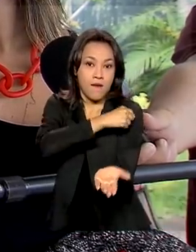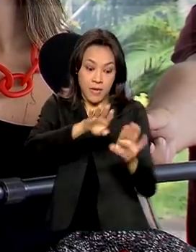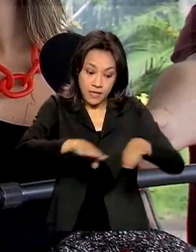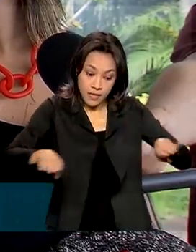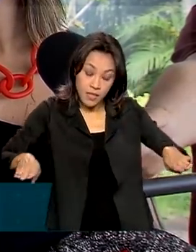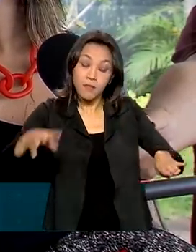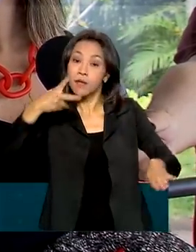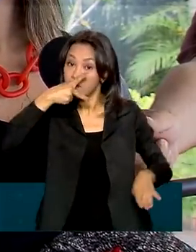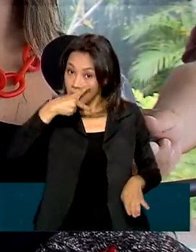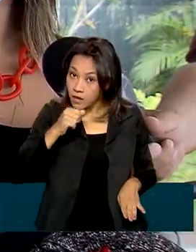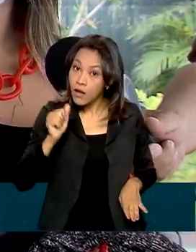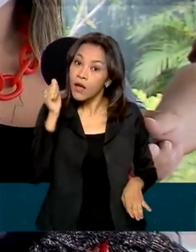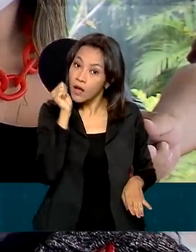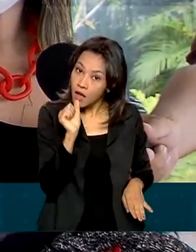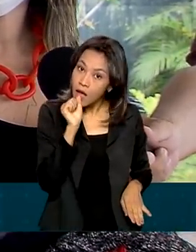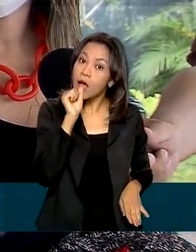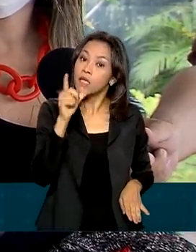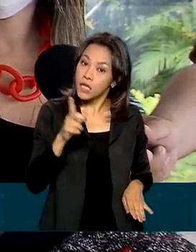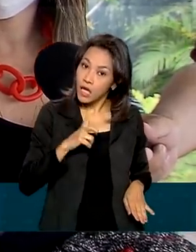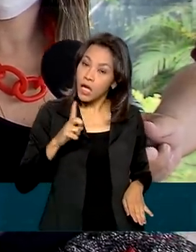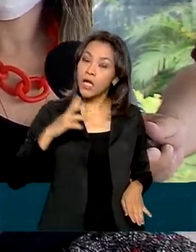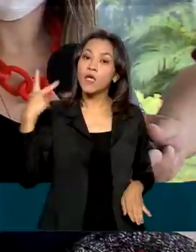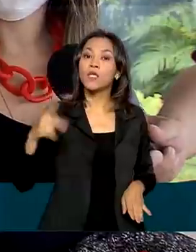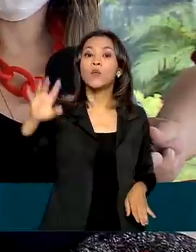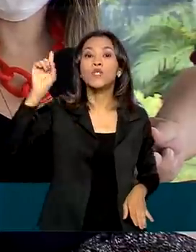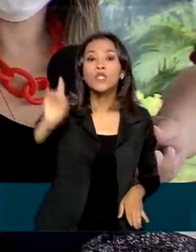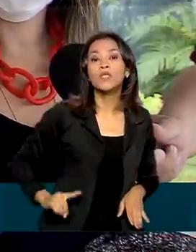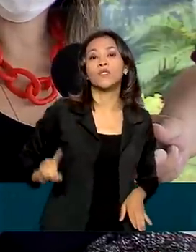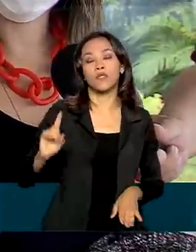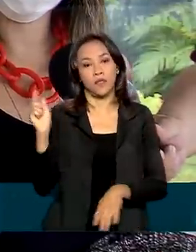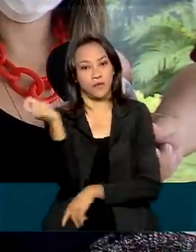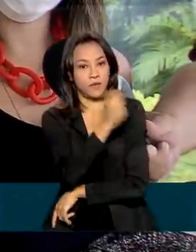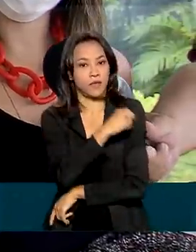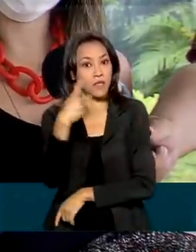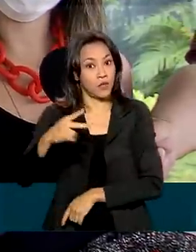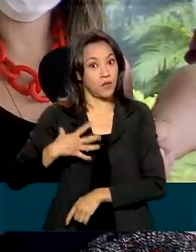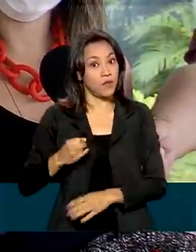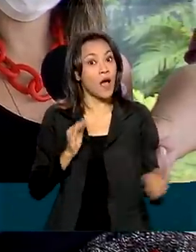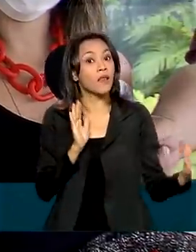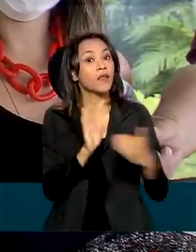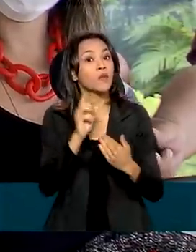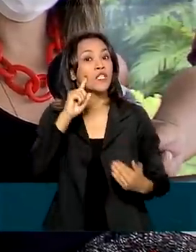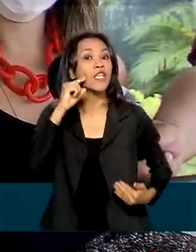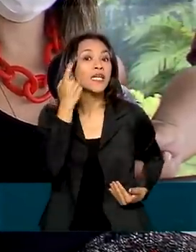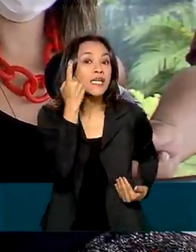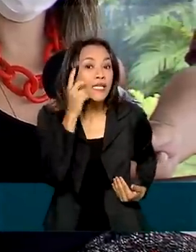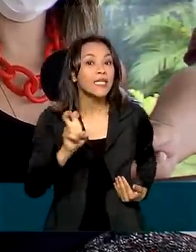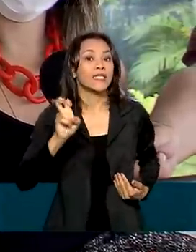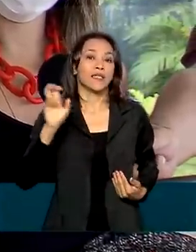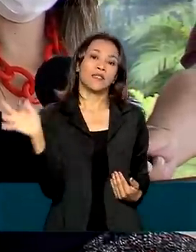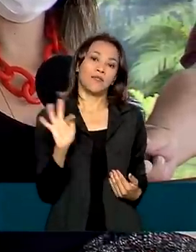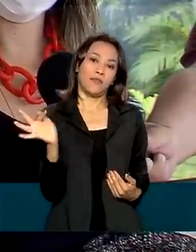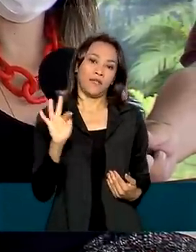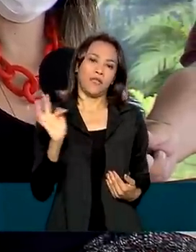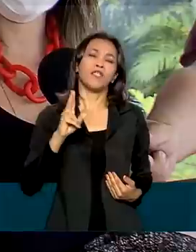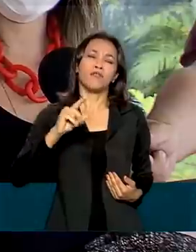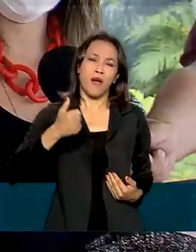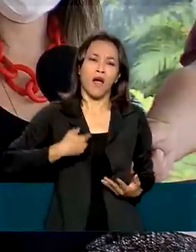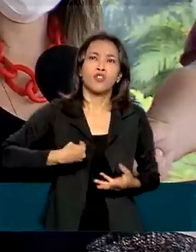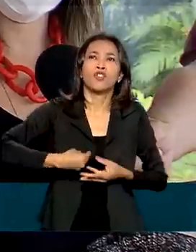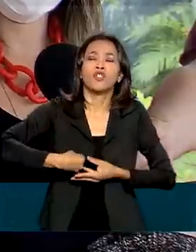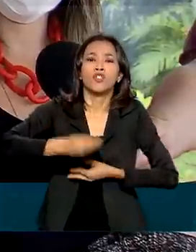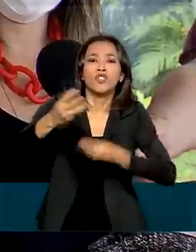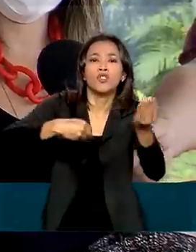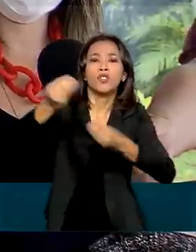também exerçam o direito de vacinar os seus filhos. Até o dia 15 de fevereiro, nós já distribuiremos doses